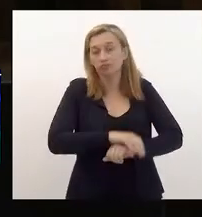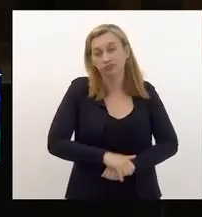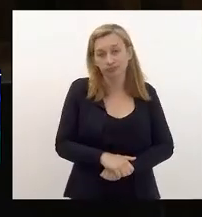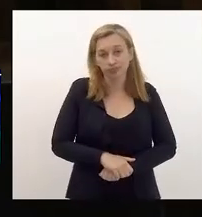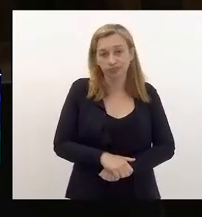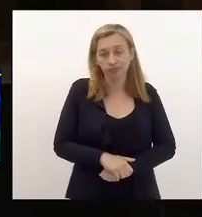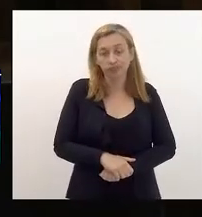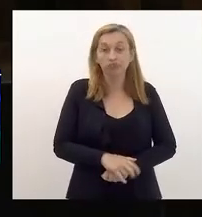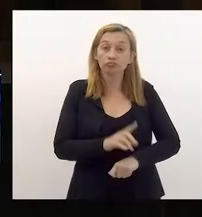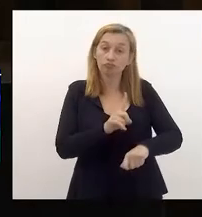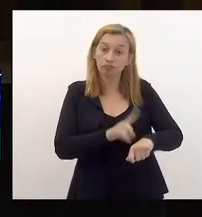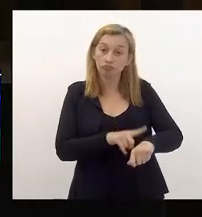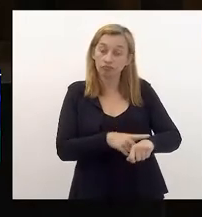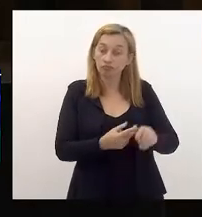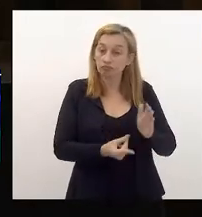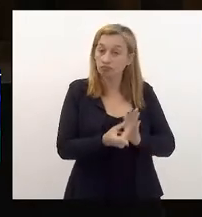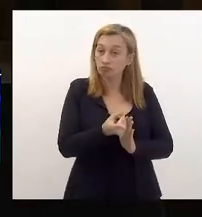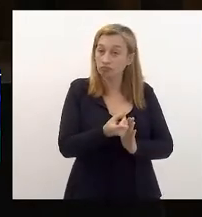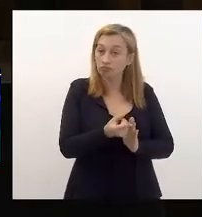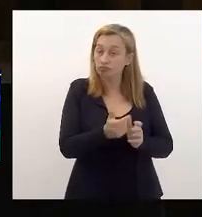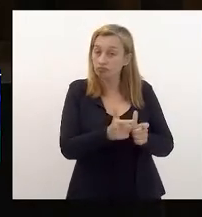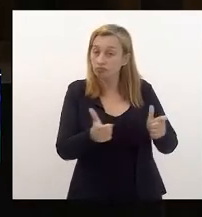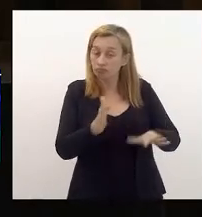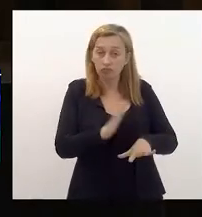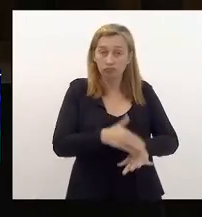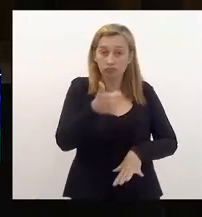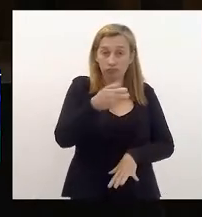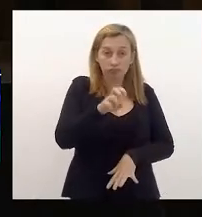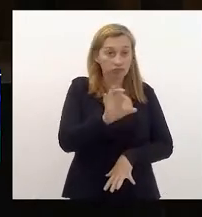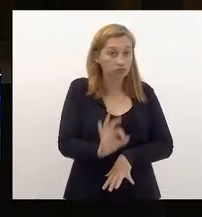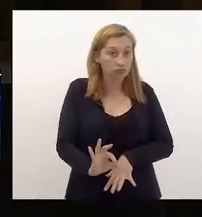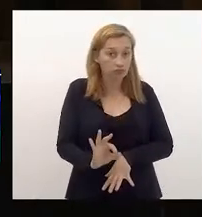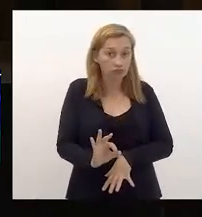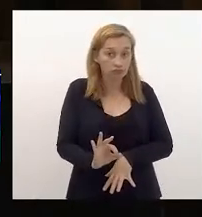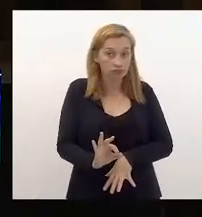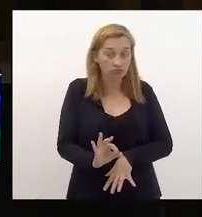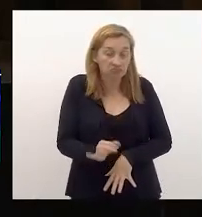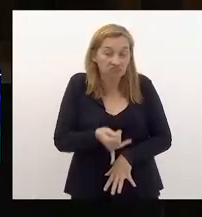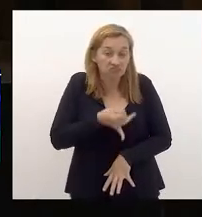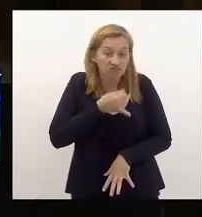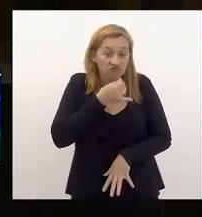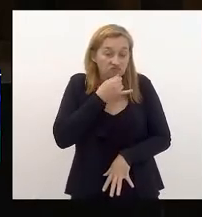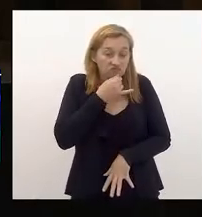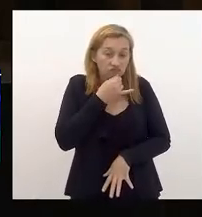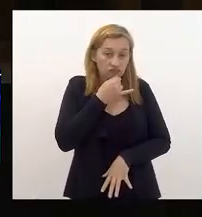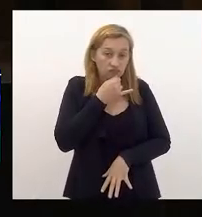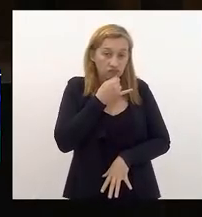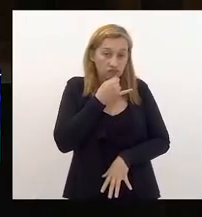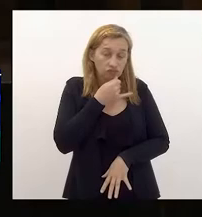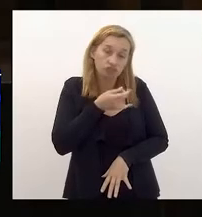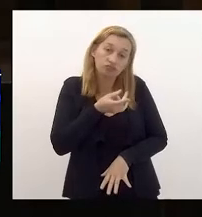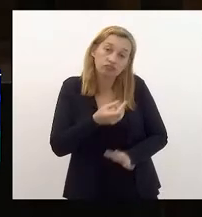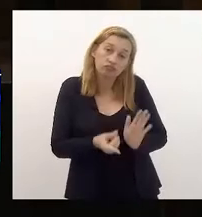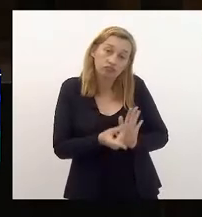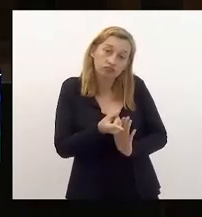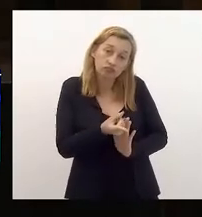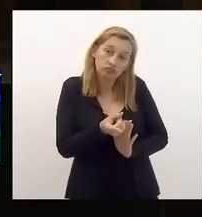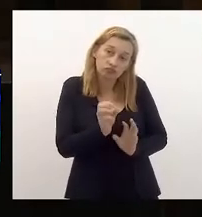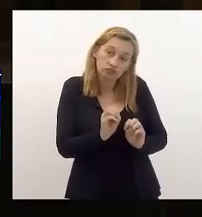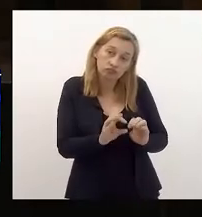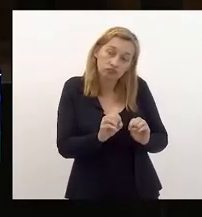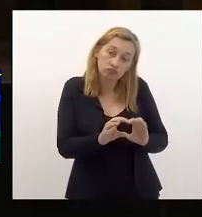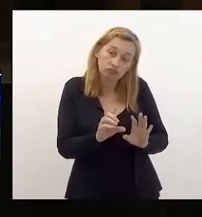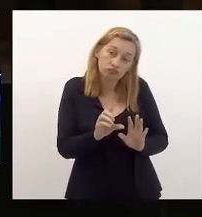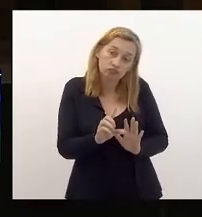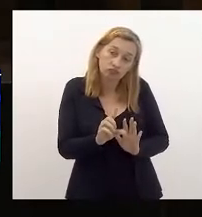No momento onde o nosso orçamento cresce mais de 15%, a gente lamenta muito que o orçamento da educação cresça